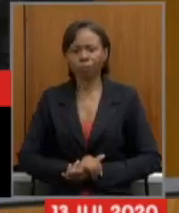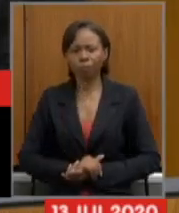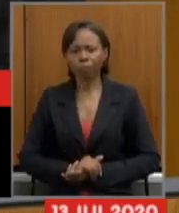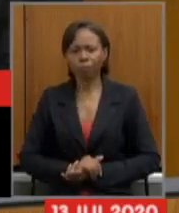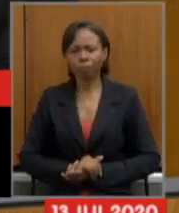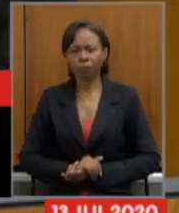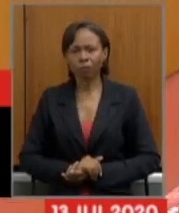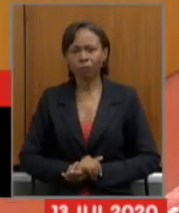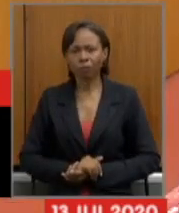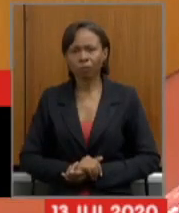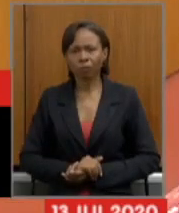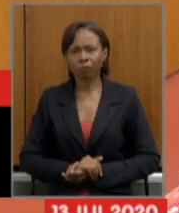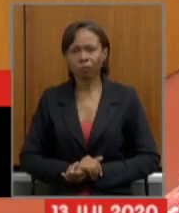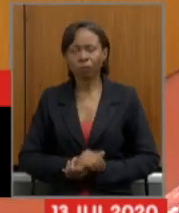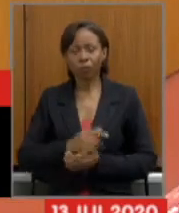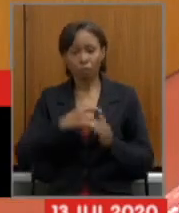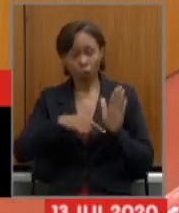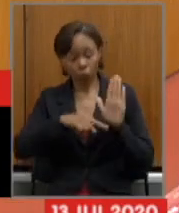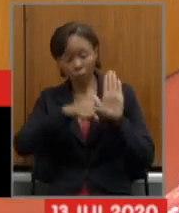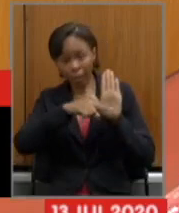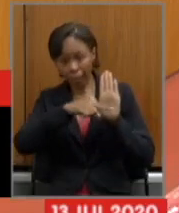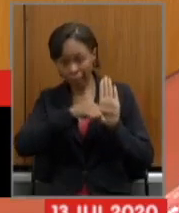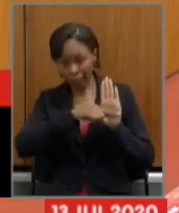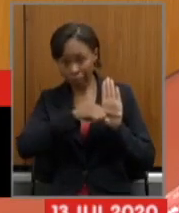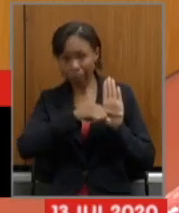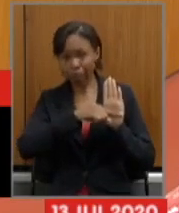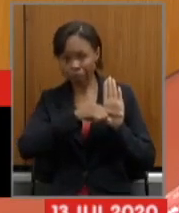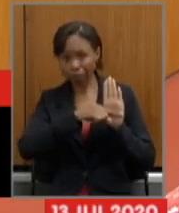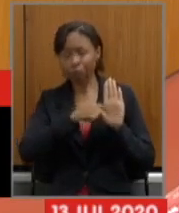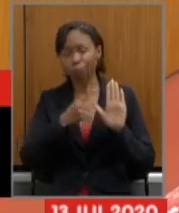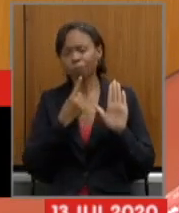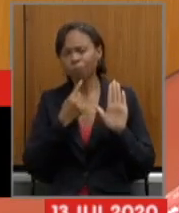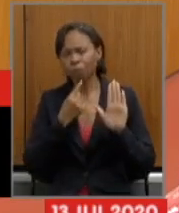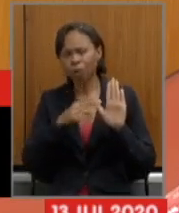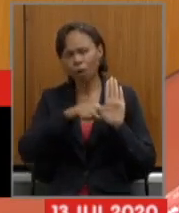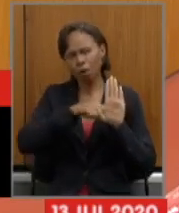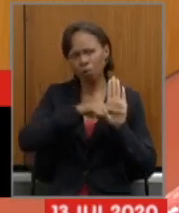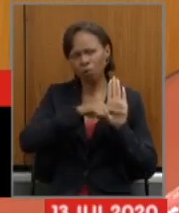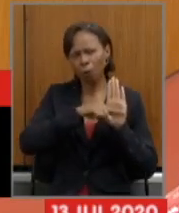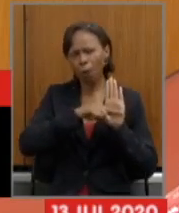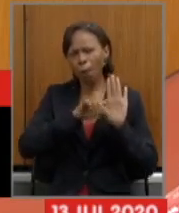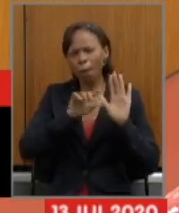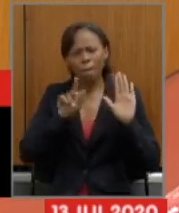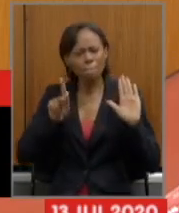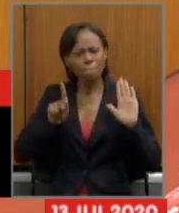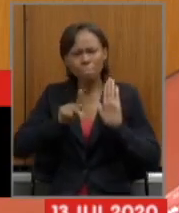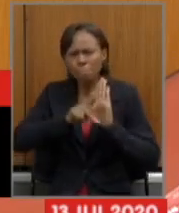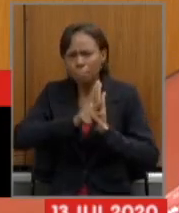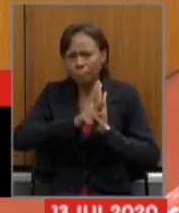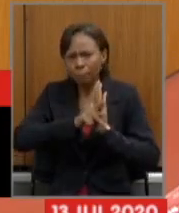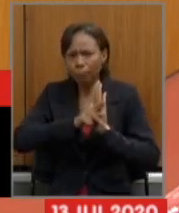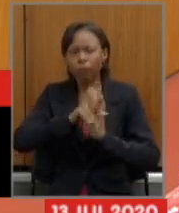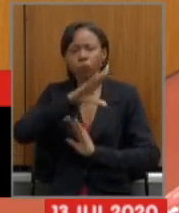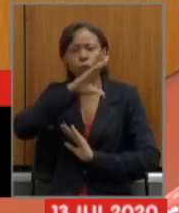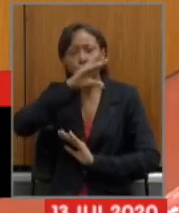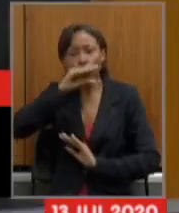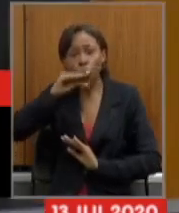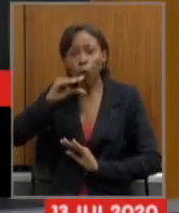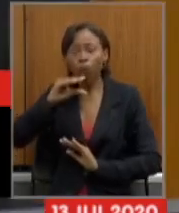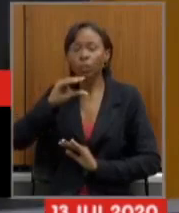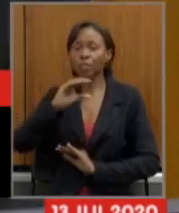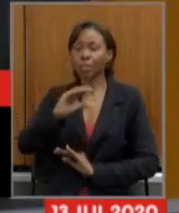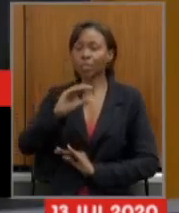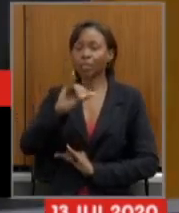E o déficit específico dos servidores civis